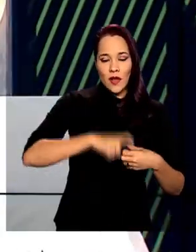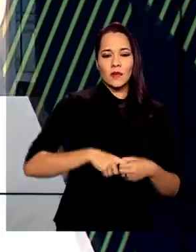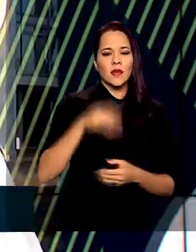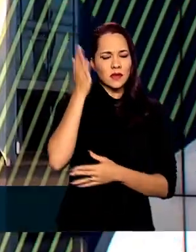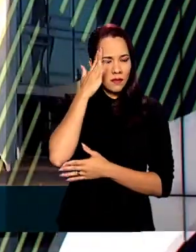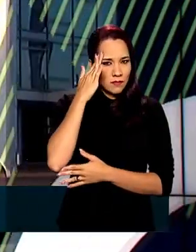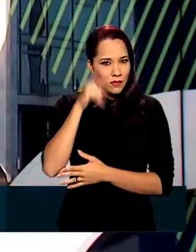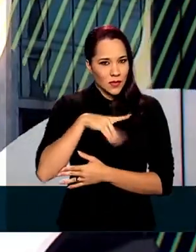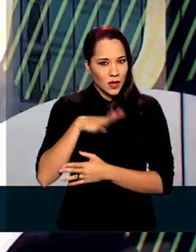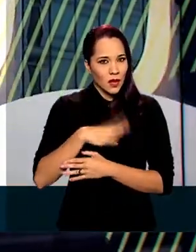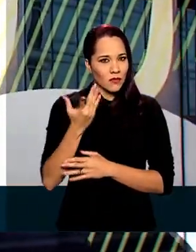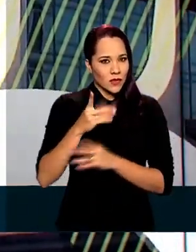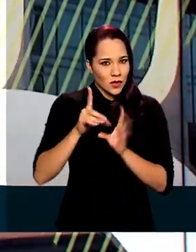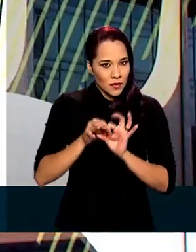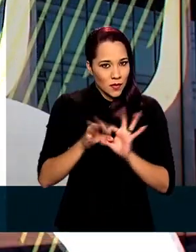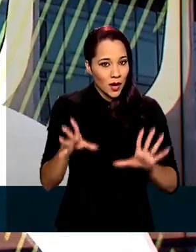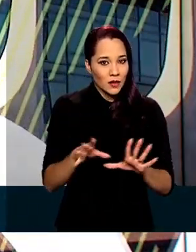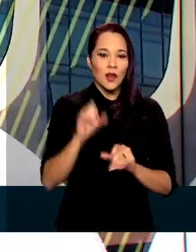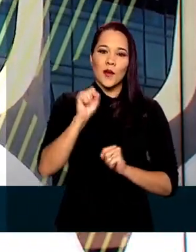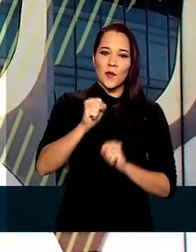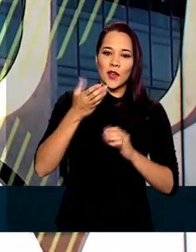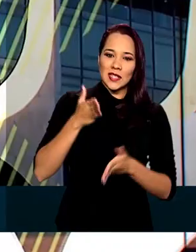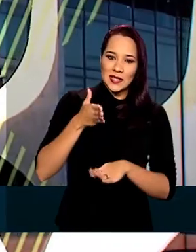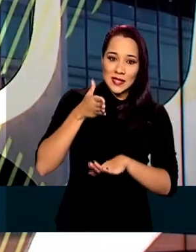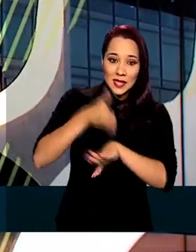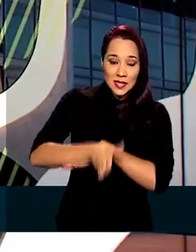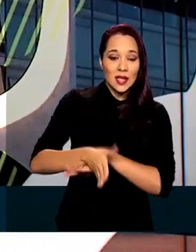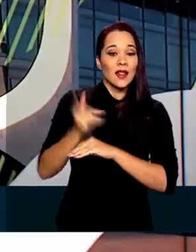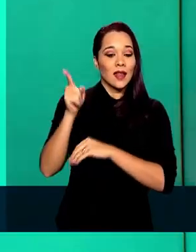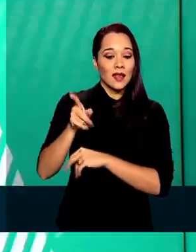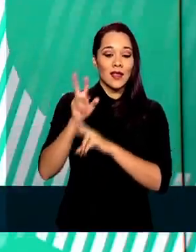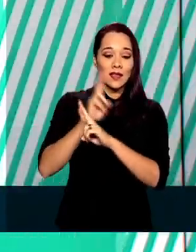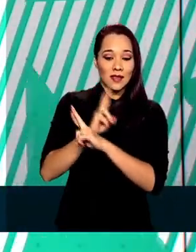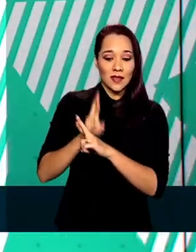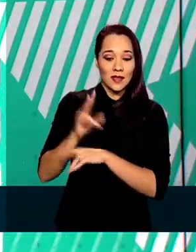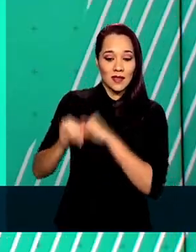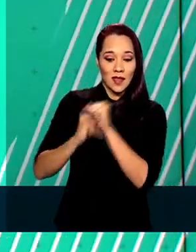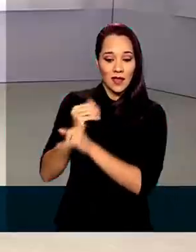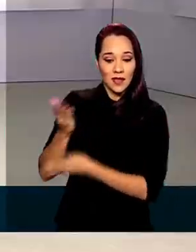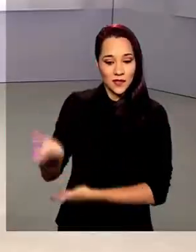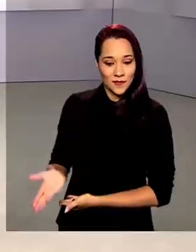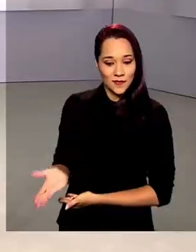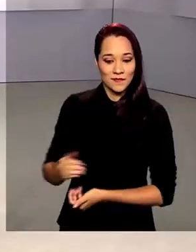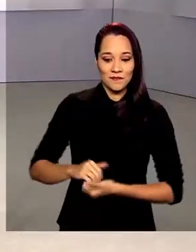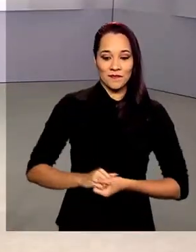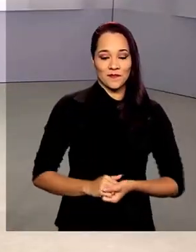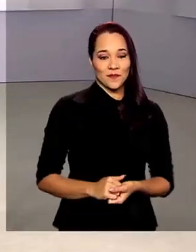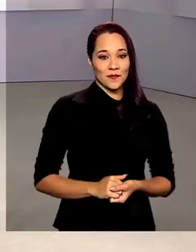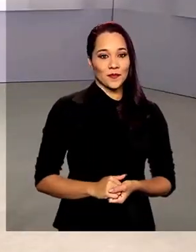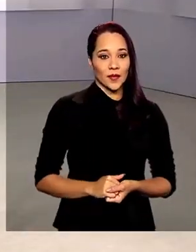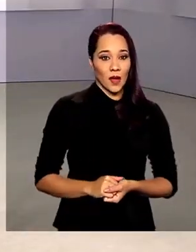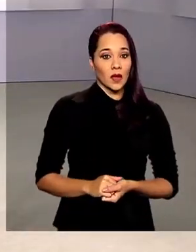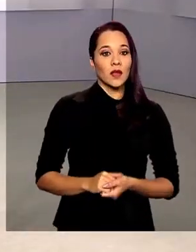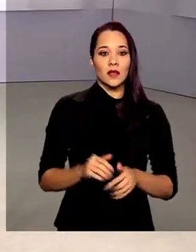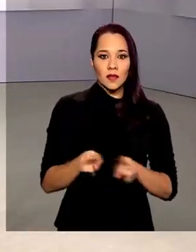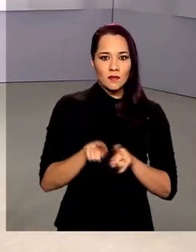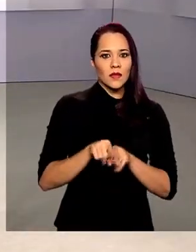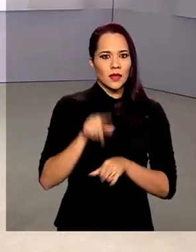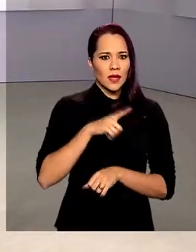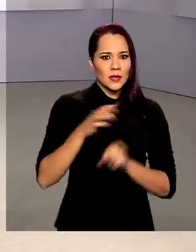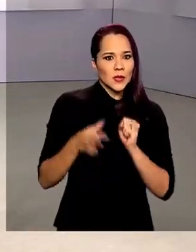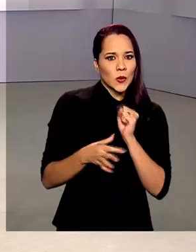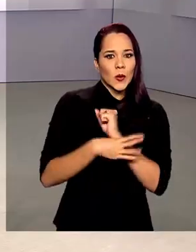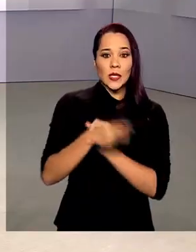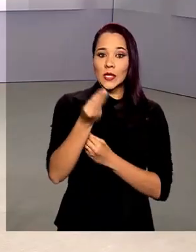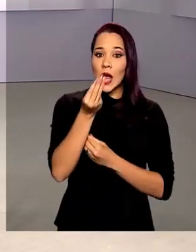se teve a declaração liberada, você pode acessar a página da Receita Federal na internet. E para garantir a segurança